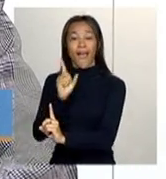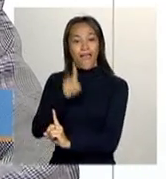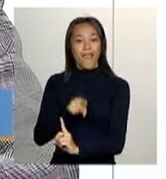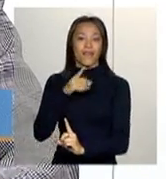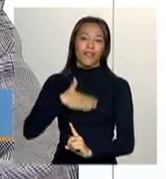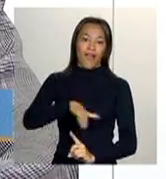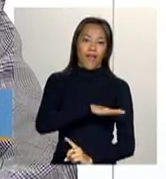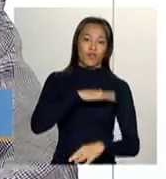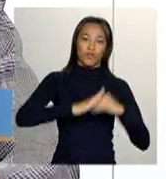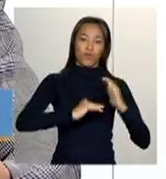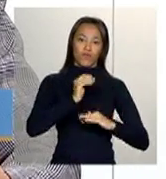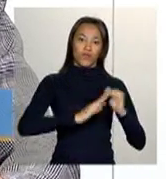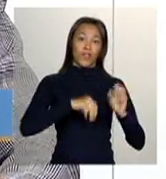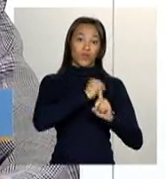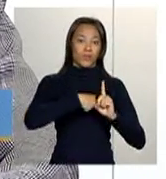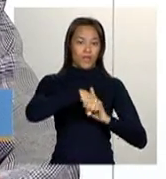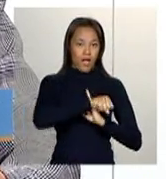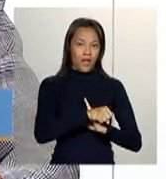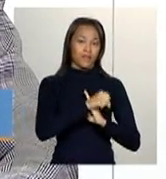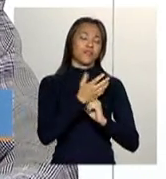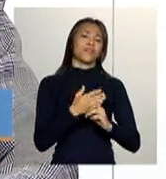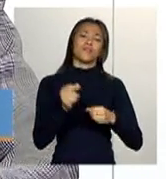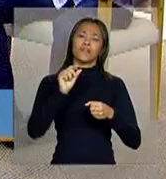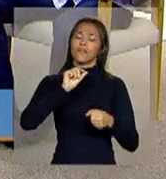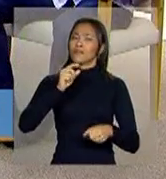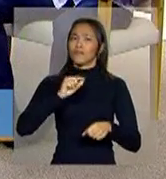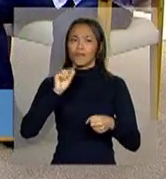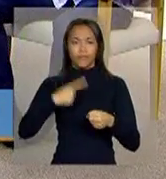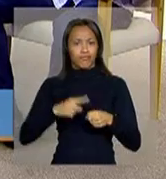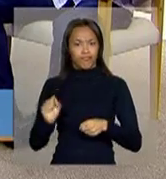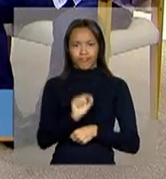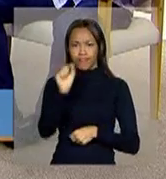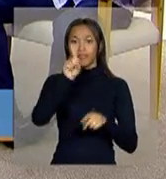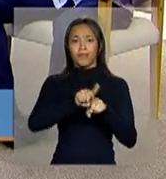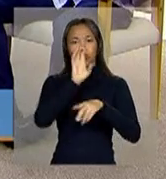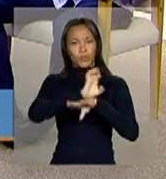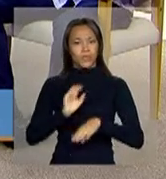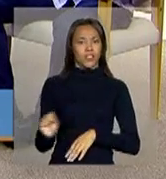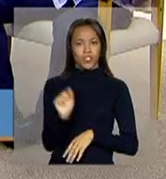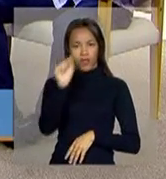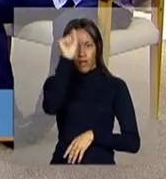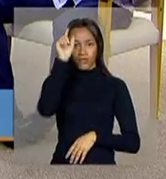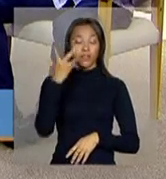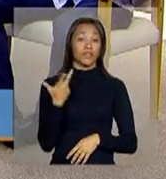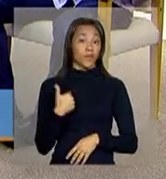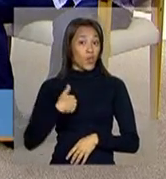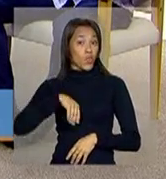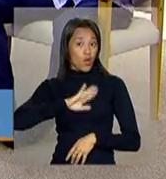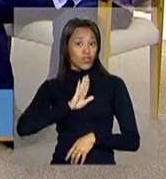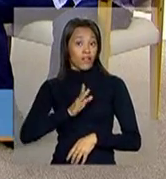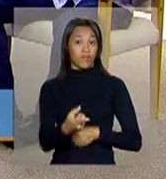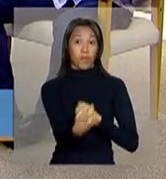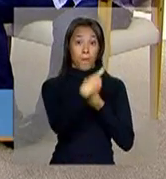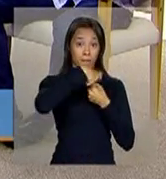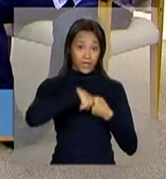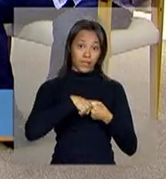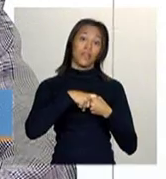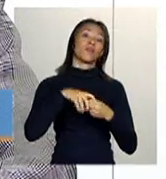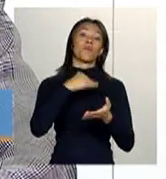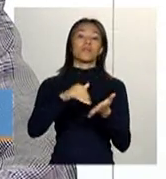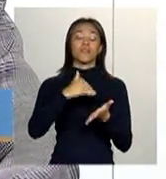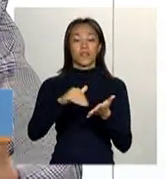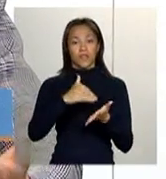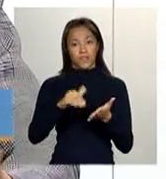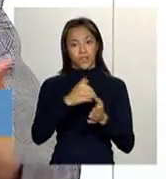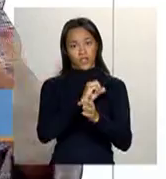social. São os assistentes sociais dos municípios, dos estados. Então, nós fizemos, na verdade, uma parceria com a Secretaria Nacional de Assistência